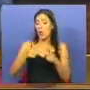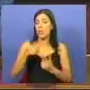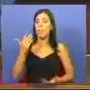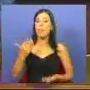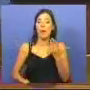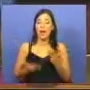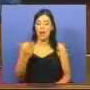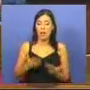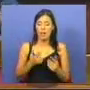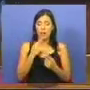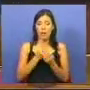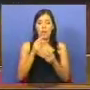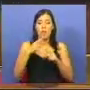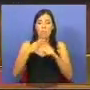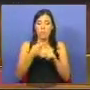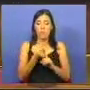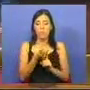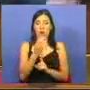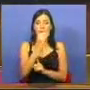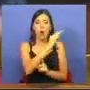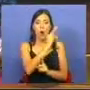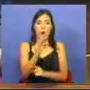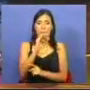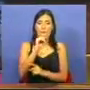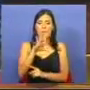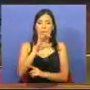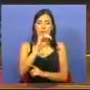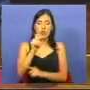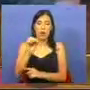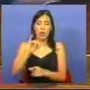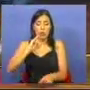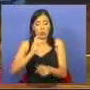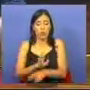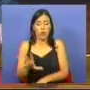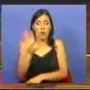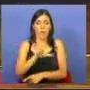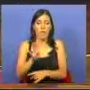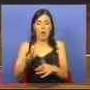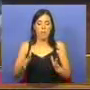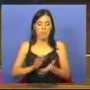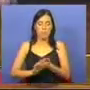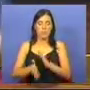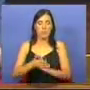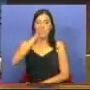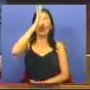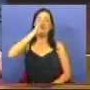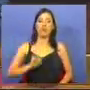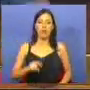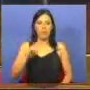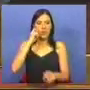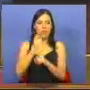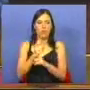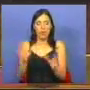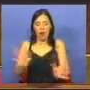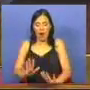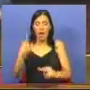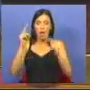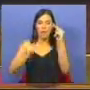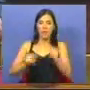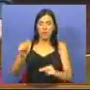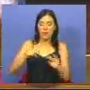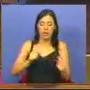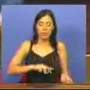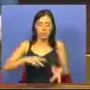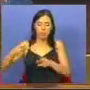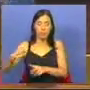balanço, há multiplicação dos offshores, que é também uma outra forma de demissão do Estado. Demissão fiscal, demissão nas